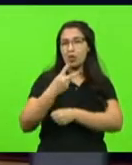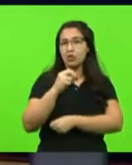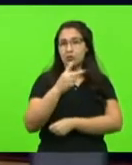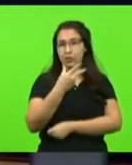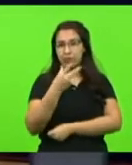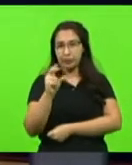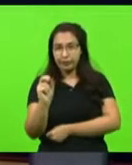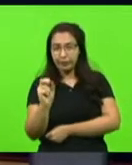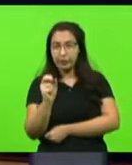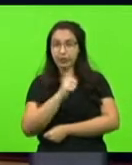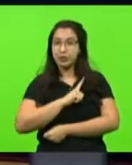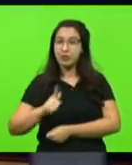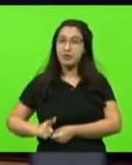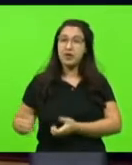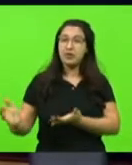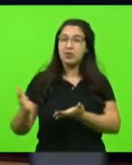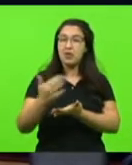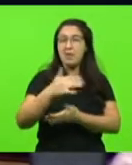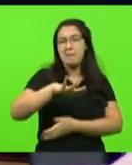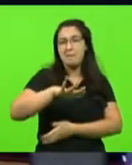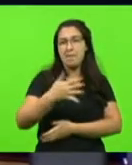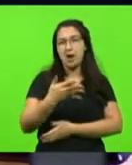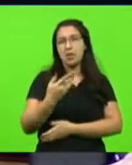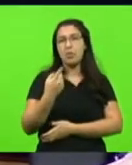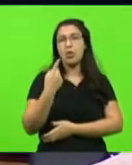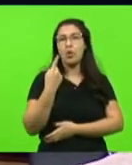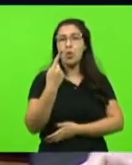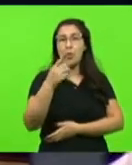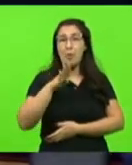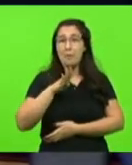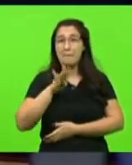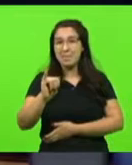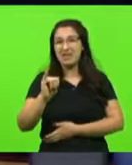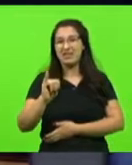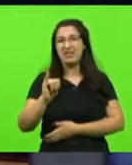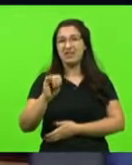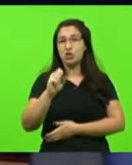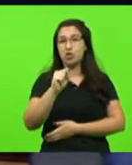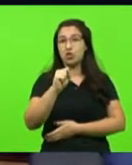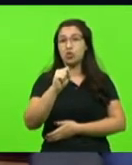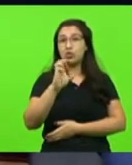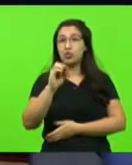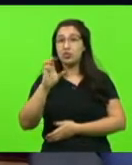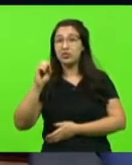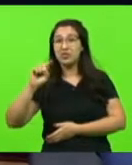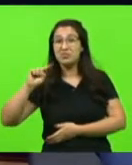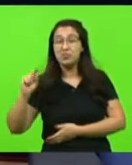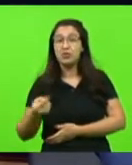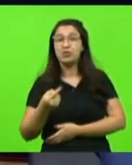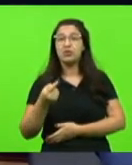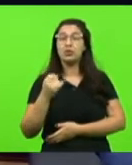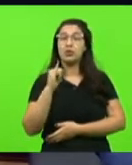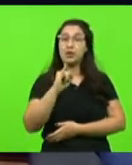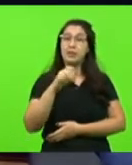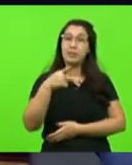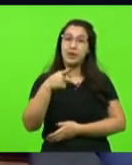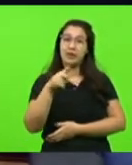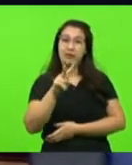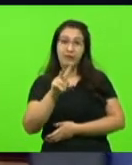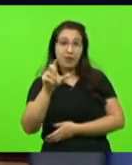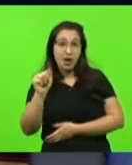arrecadava, num total, 1 bilhão e 800 milhões com o IPVA. 900 milhões são transferidos